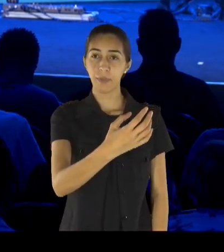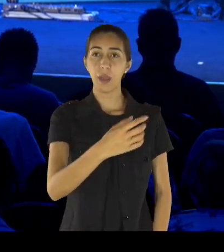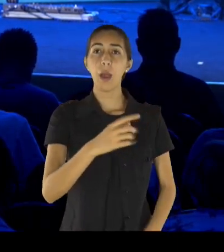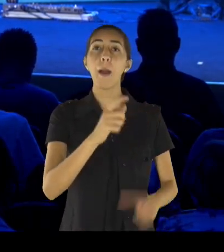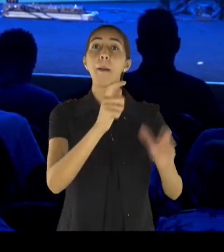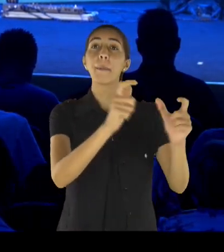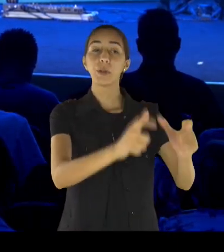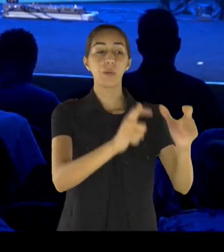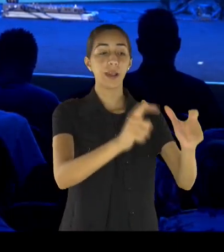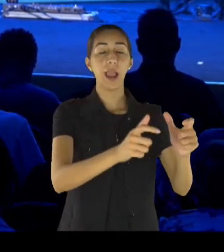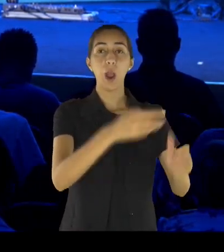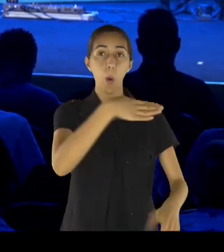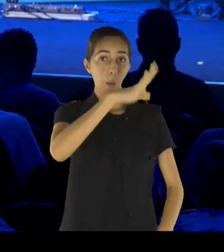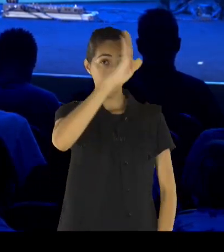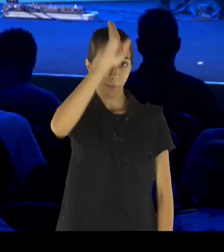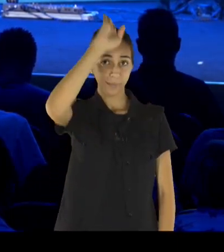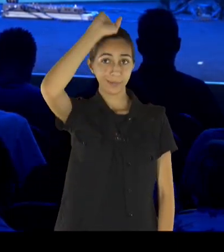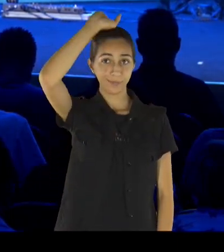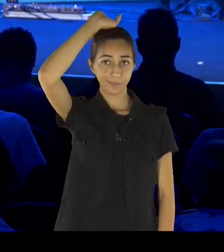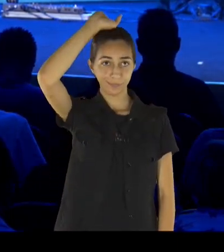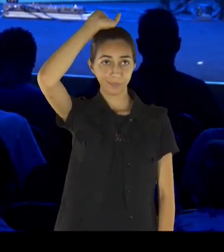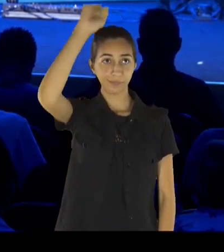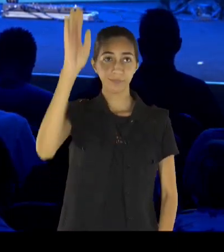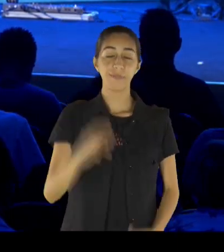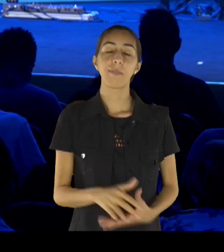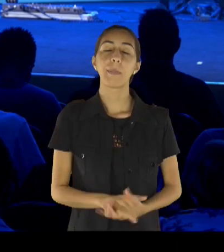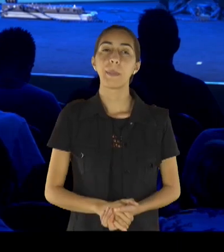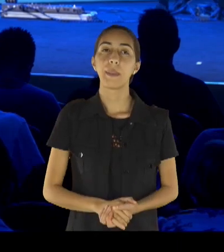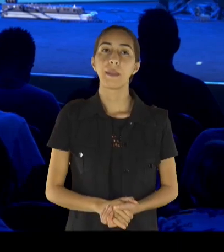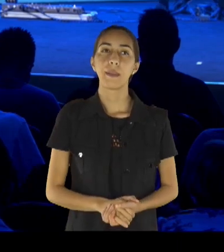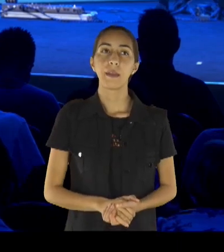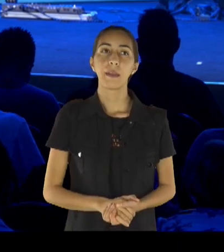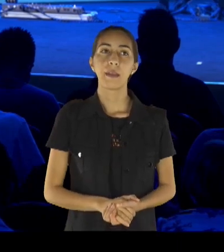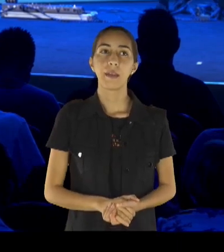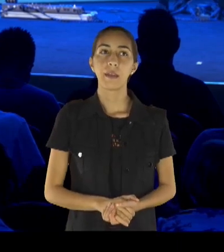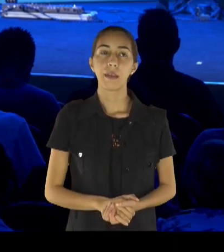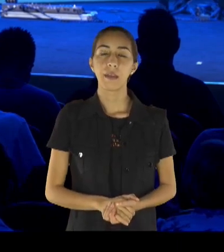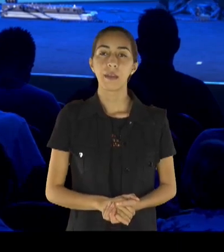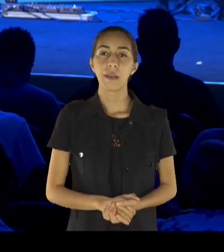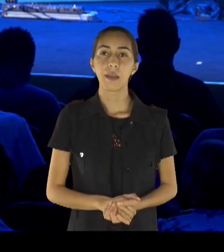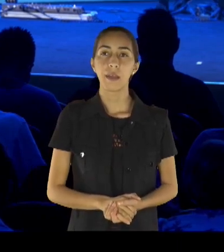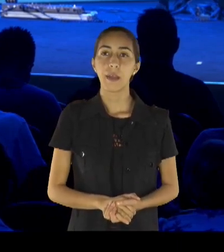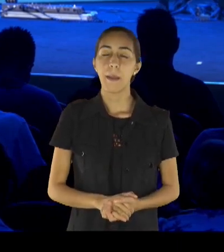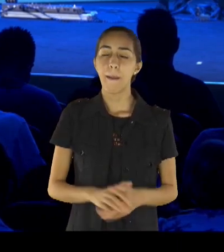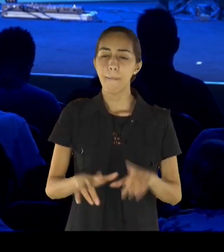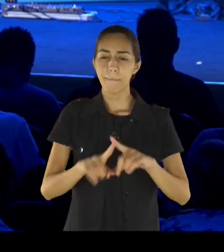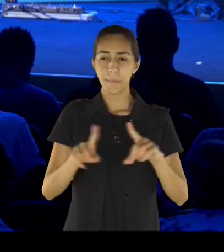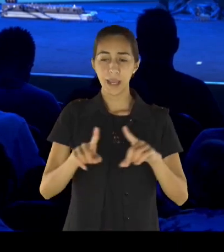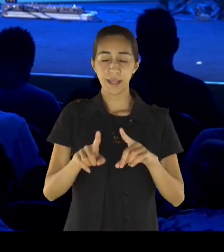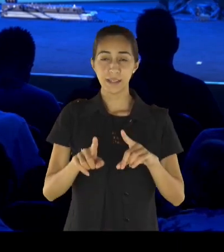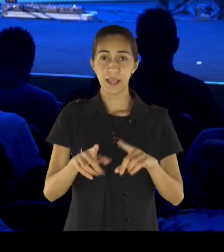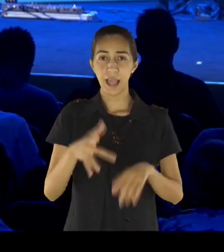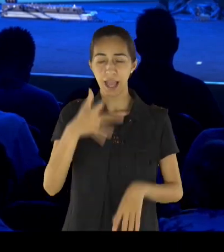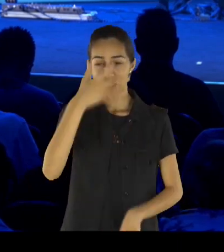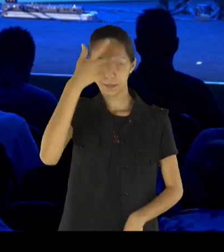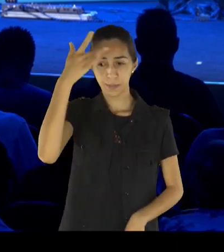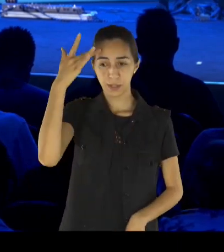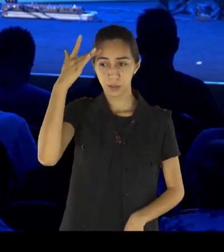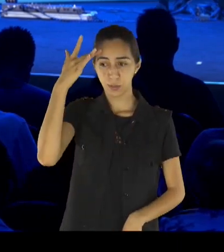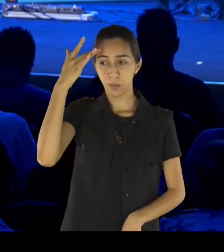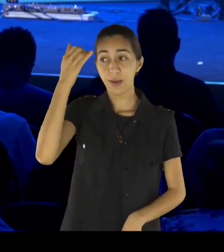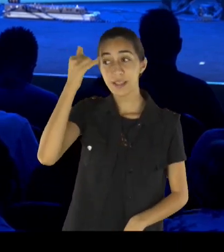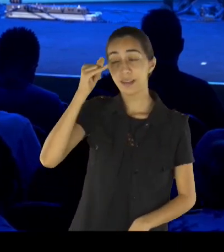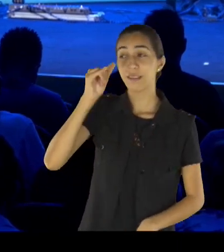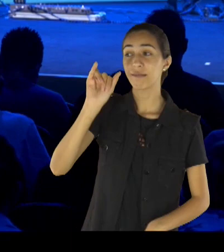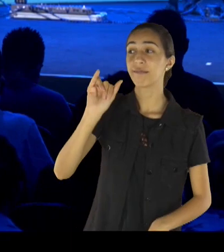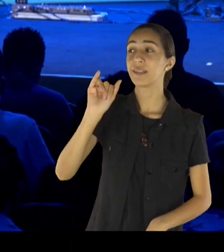ele falou que, não deveriam ir, porque havia uma tempestade, e eles não queriam nem saber de Paulo, e mesmo assim, foram, para a viagem, e